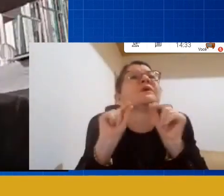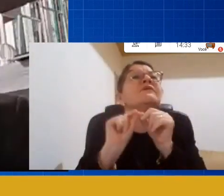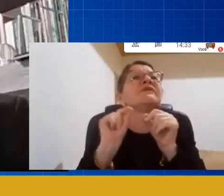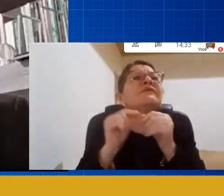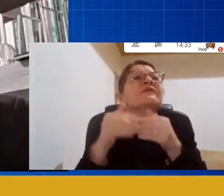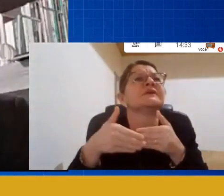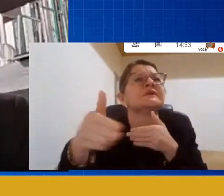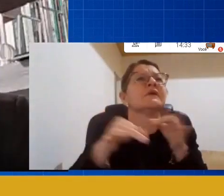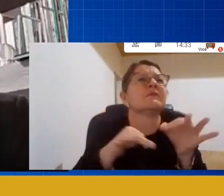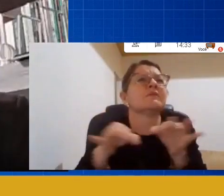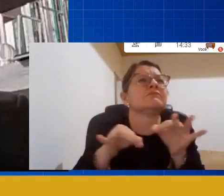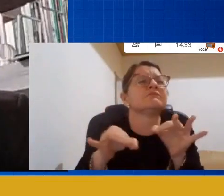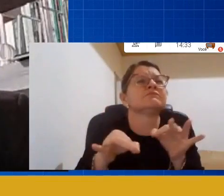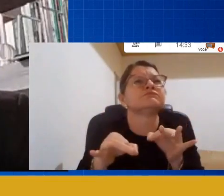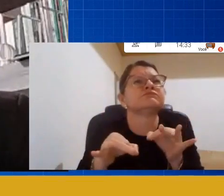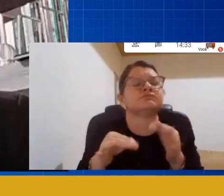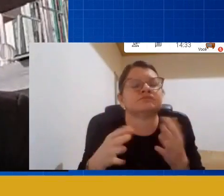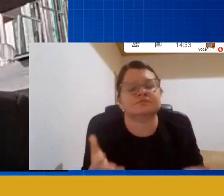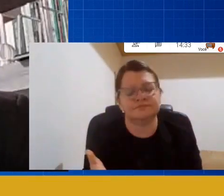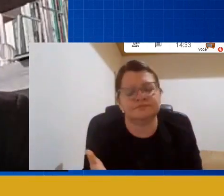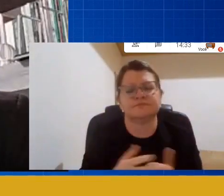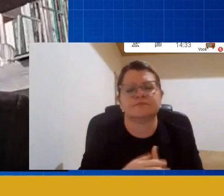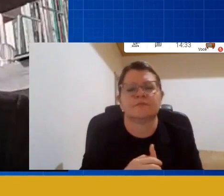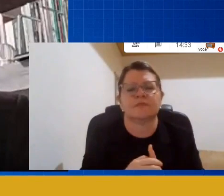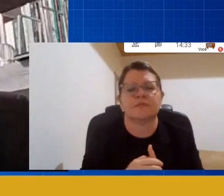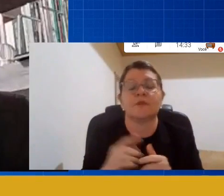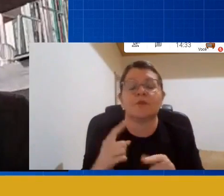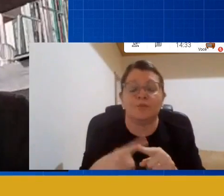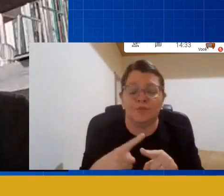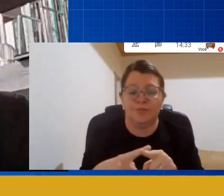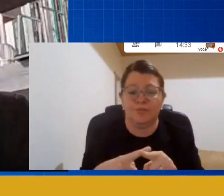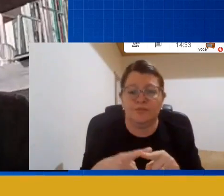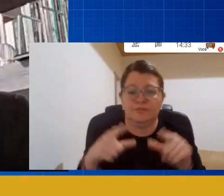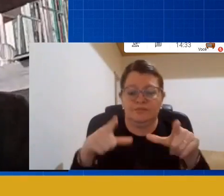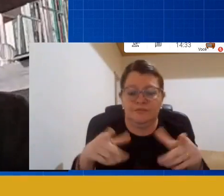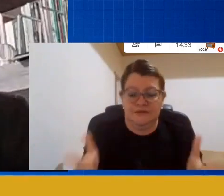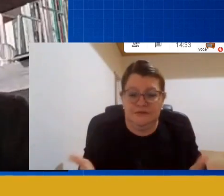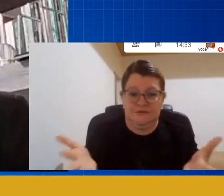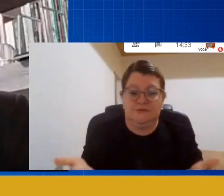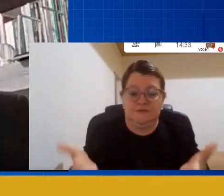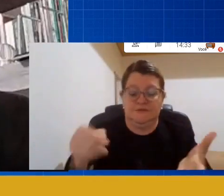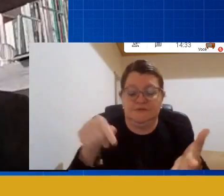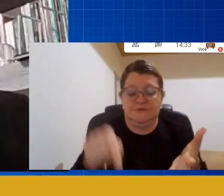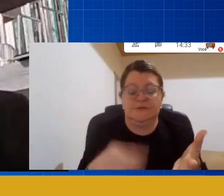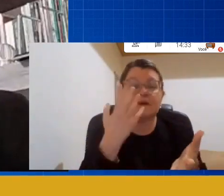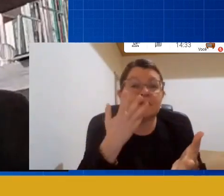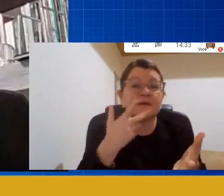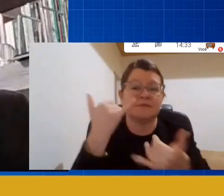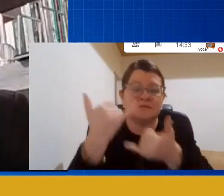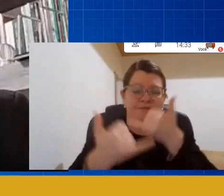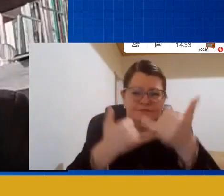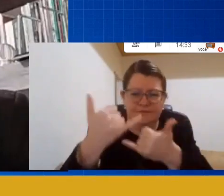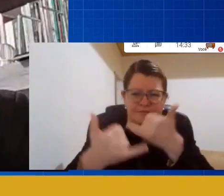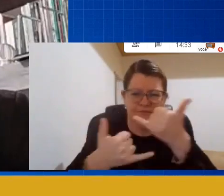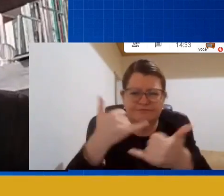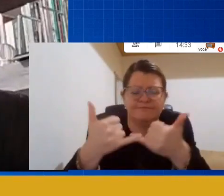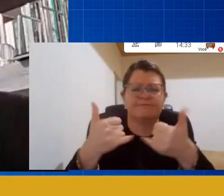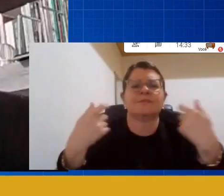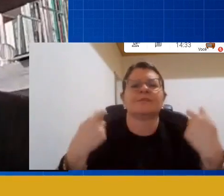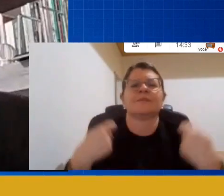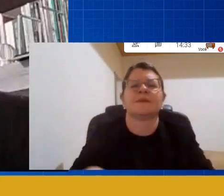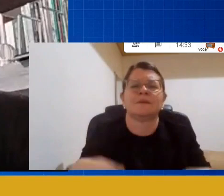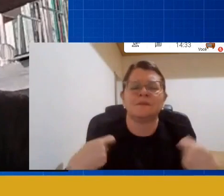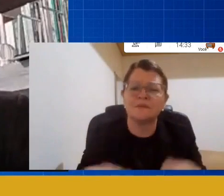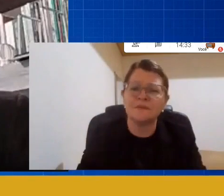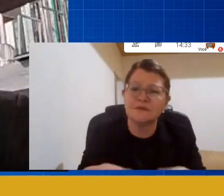eu vou fazer até porque para estimular um ambiente onde essa criança pode brincar eu preciso de certa